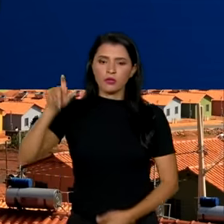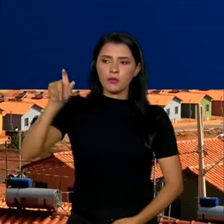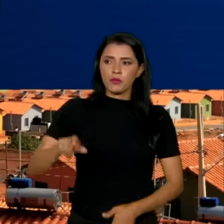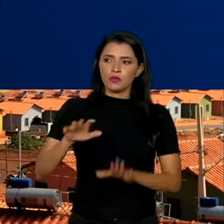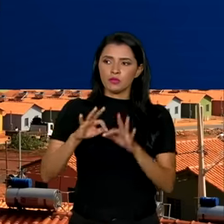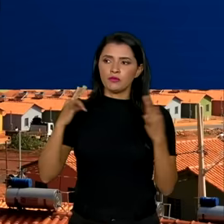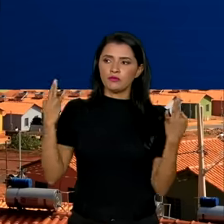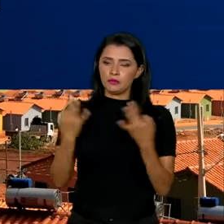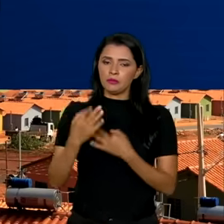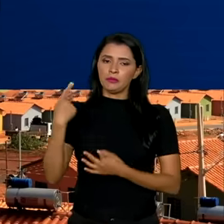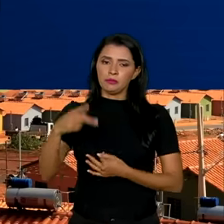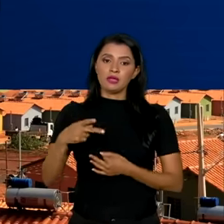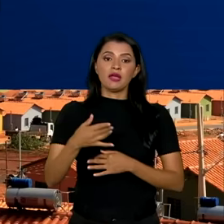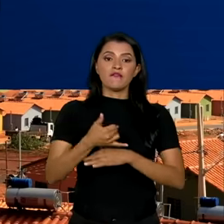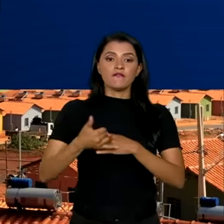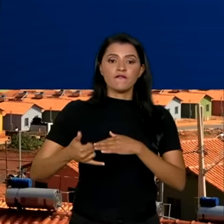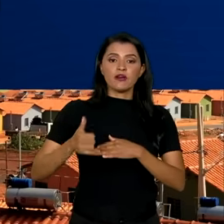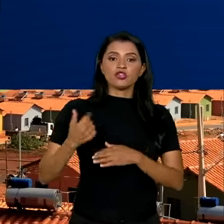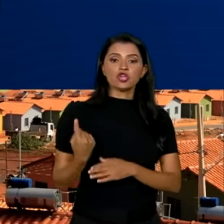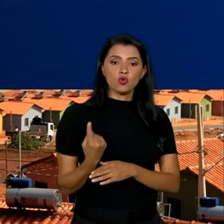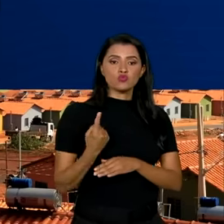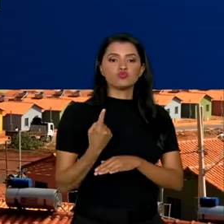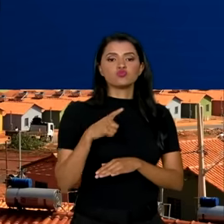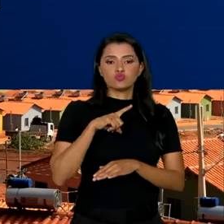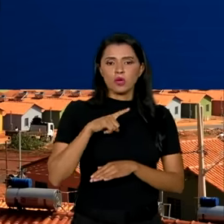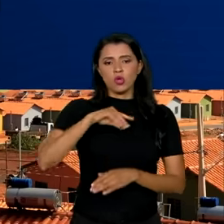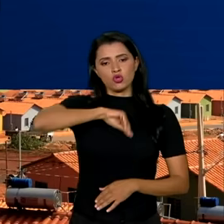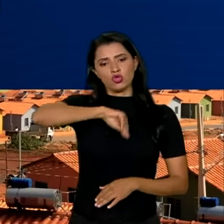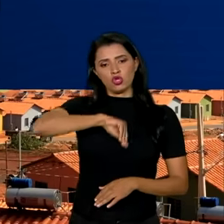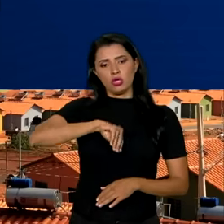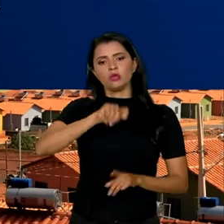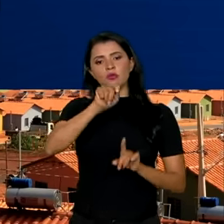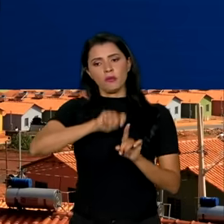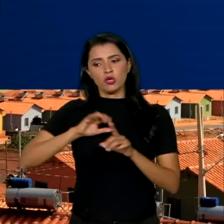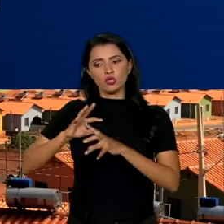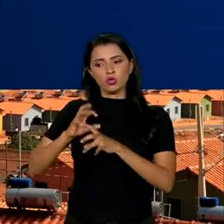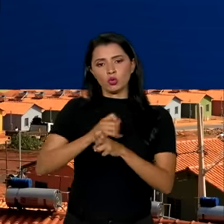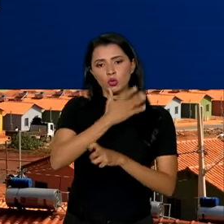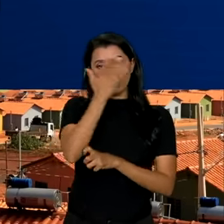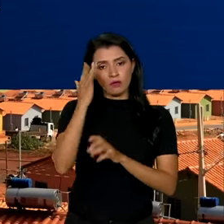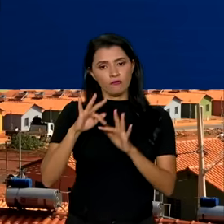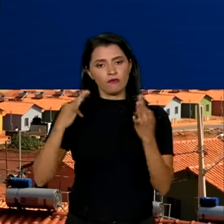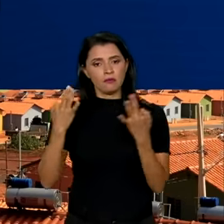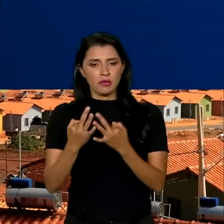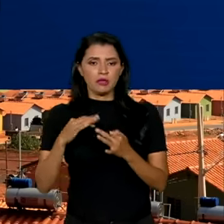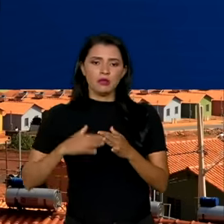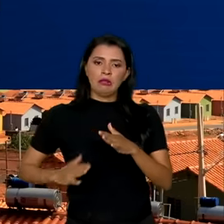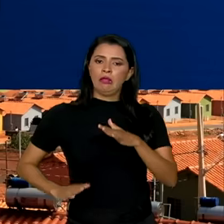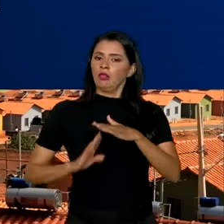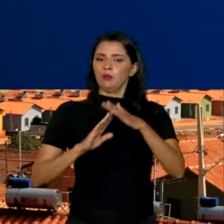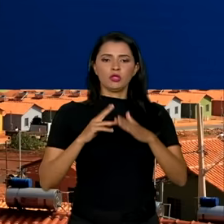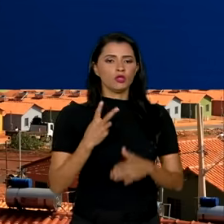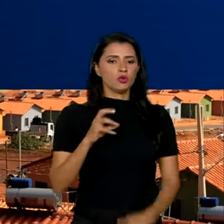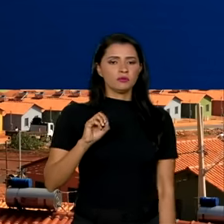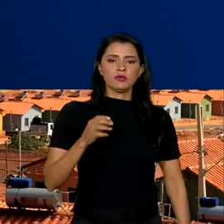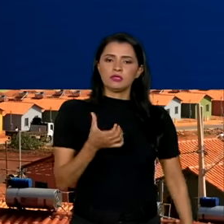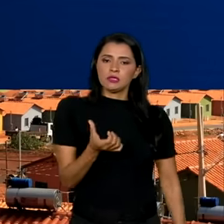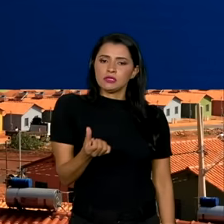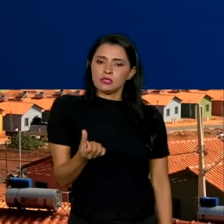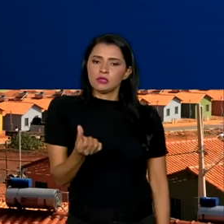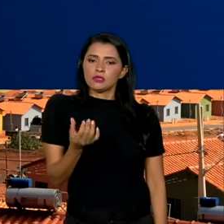Família que estão na faixa 1, aquela em que a renda bruta mensal de todos os membros não ultrapassa R$ 2.640,